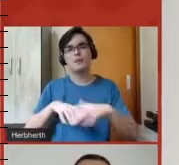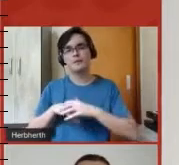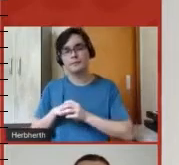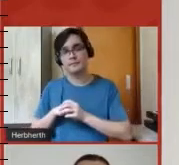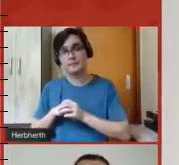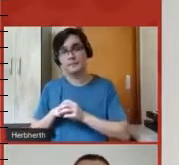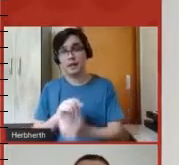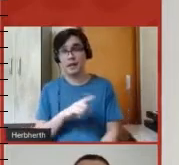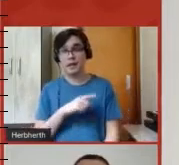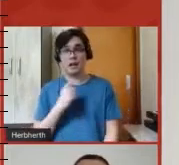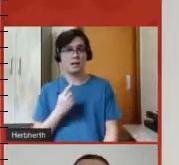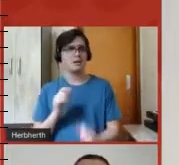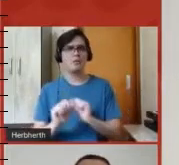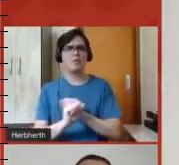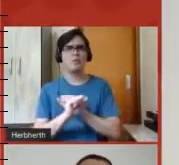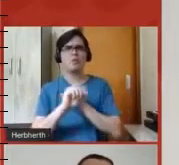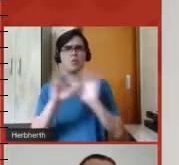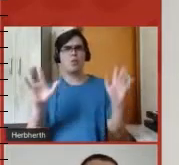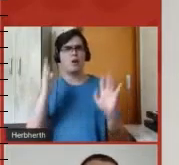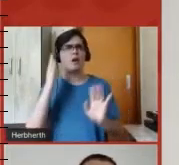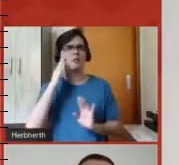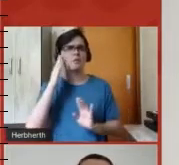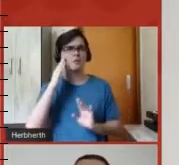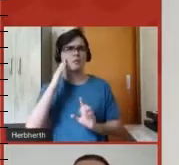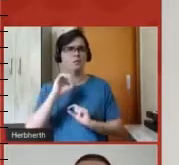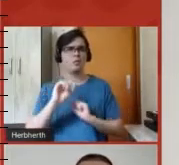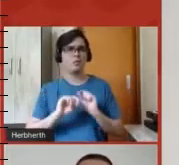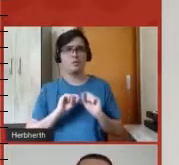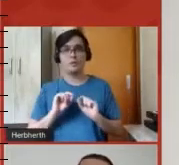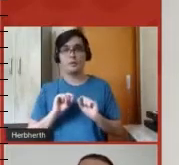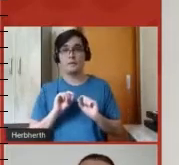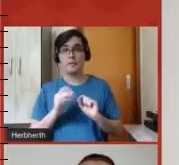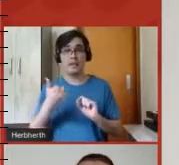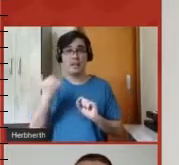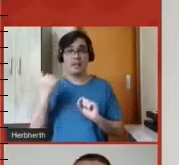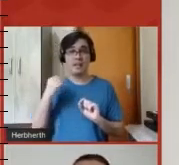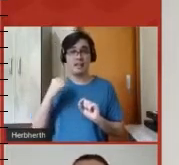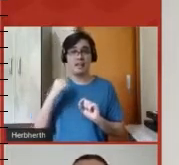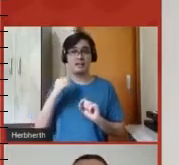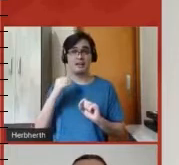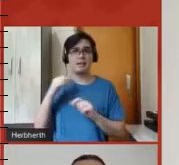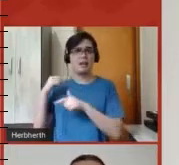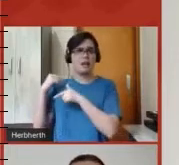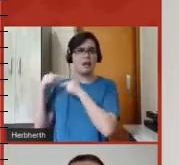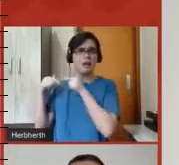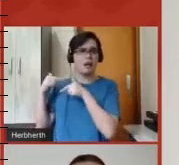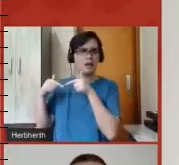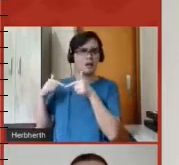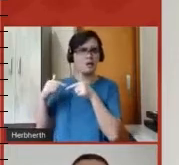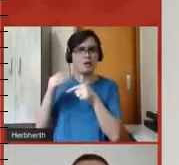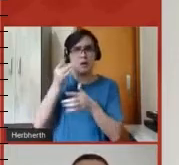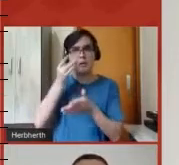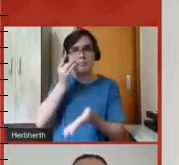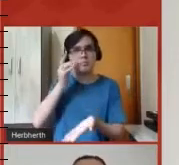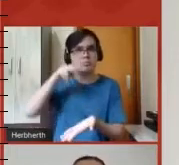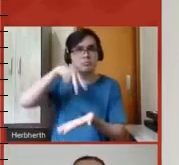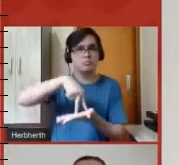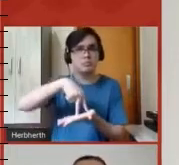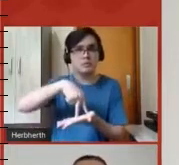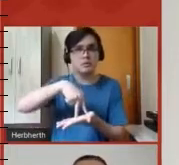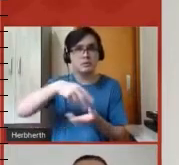total clareza é que aquilo que fazíamos tradicionalmente, usualmente, numa oferta